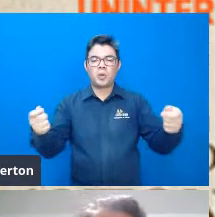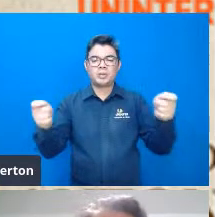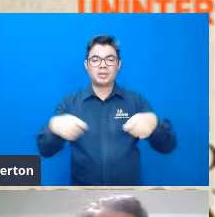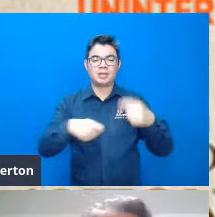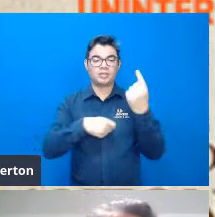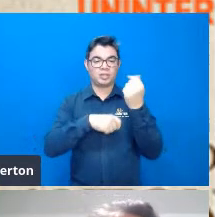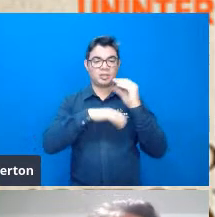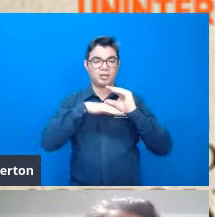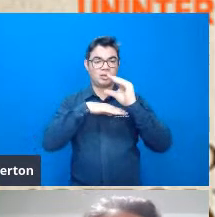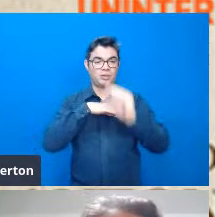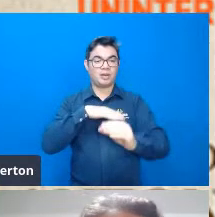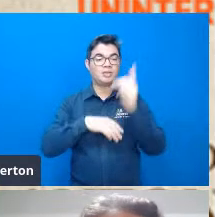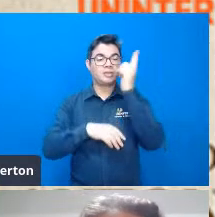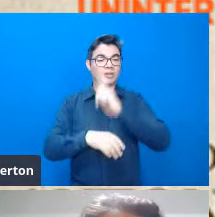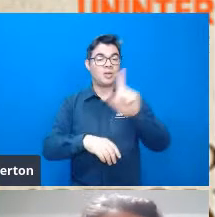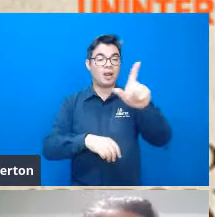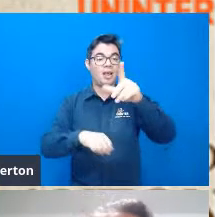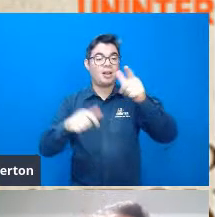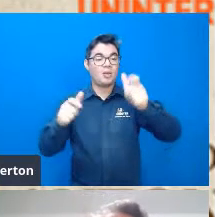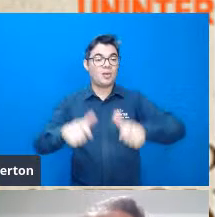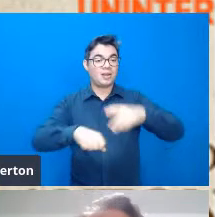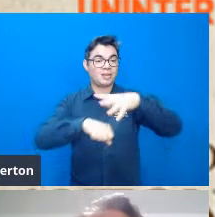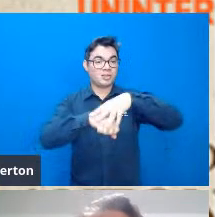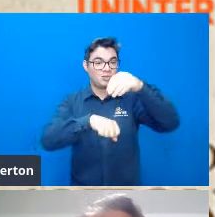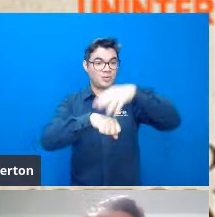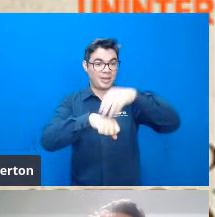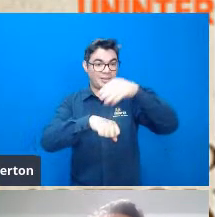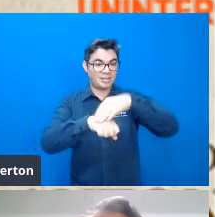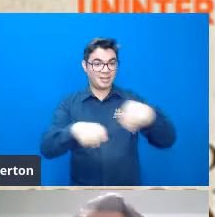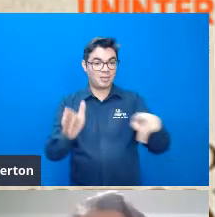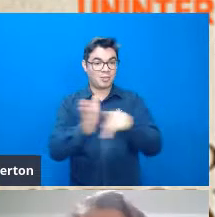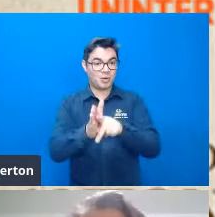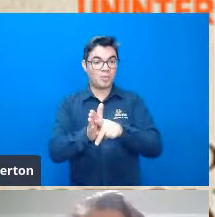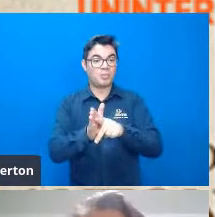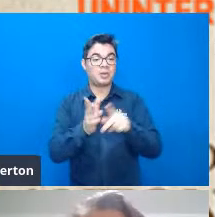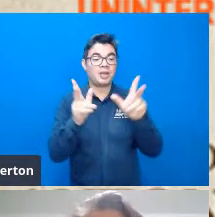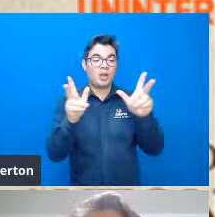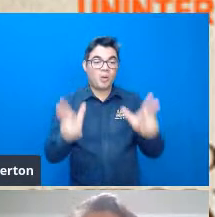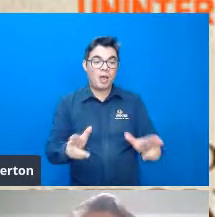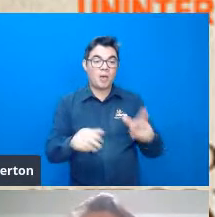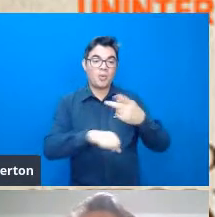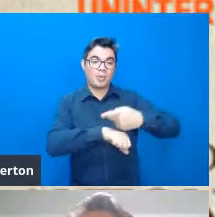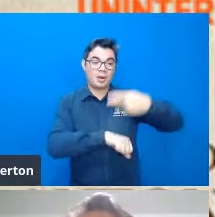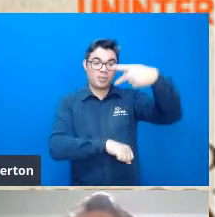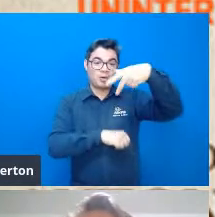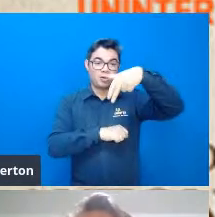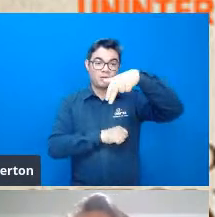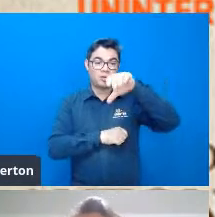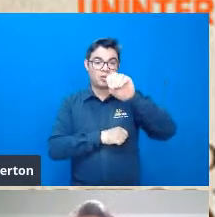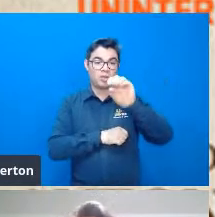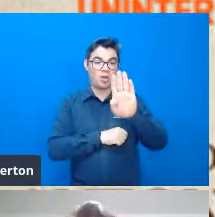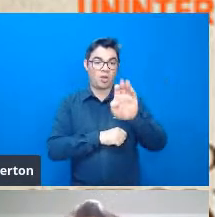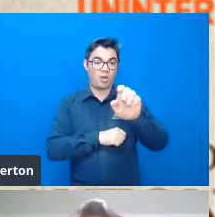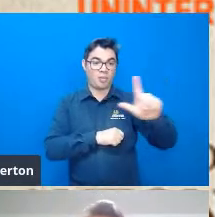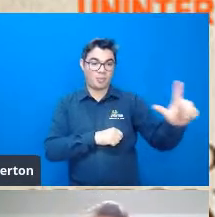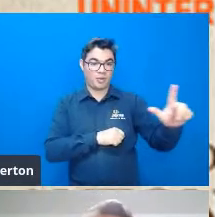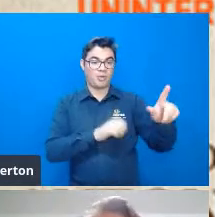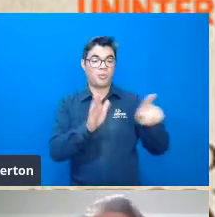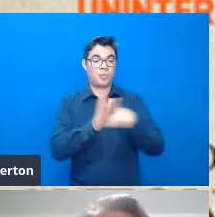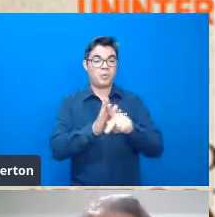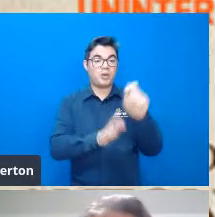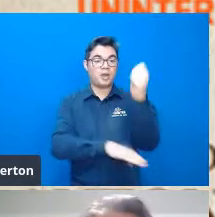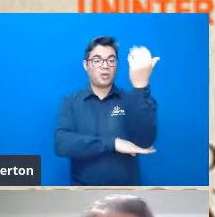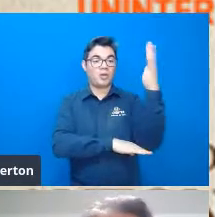na Suécia um prêmio que é análogo ao Nobel o prêmio Nobel ele ganhou como Nobel da Ecologia